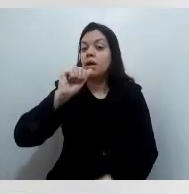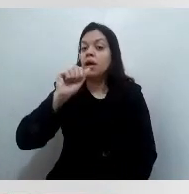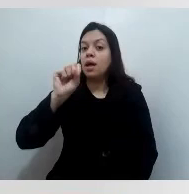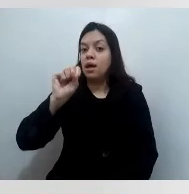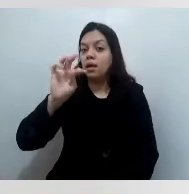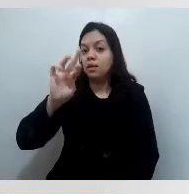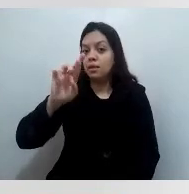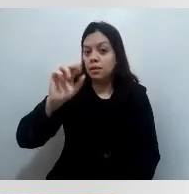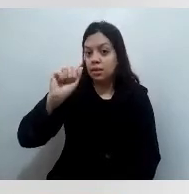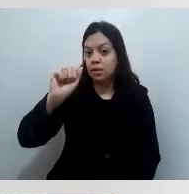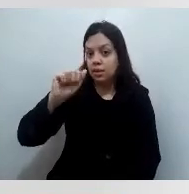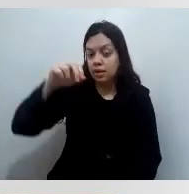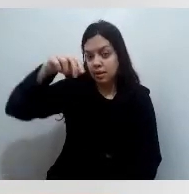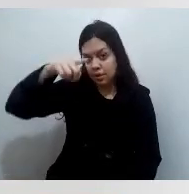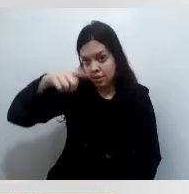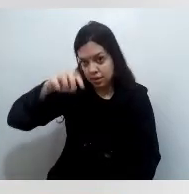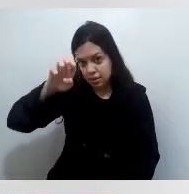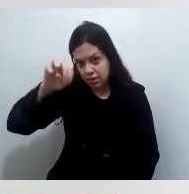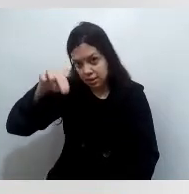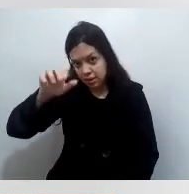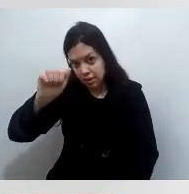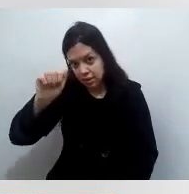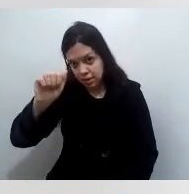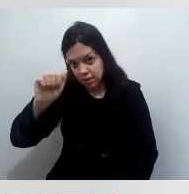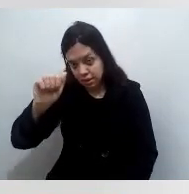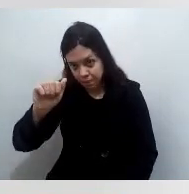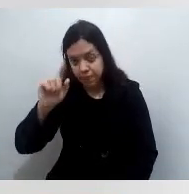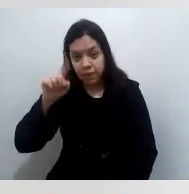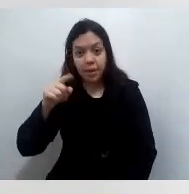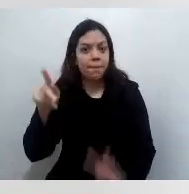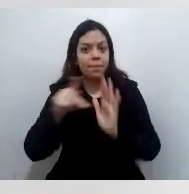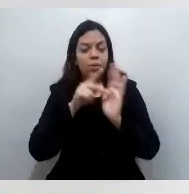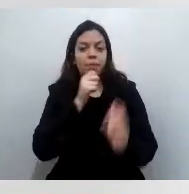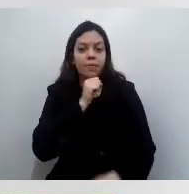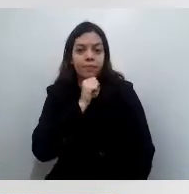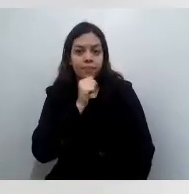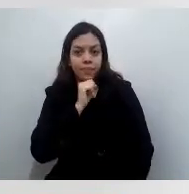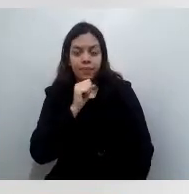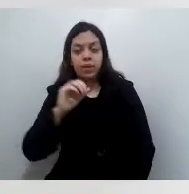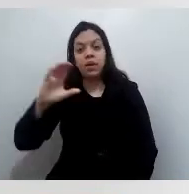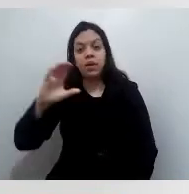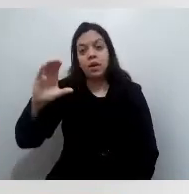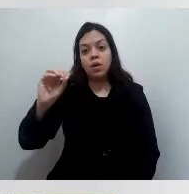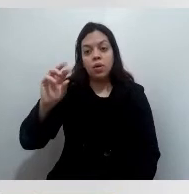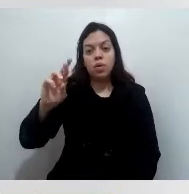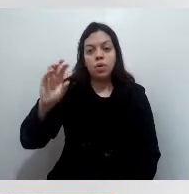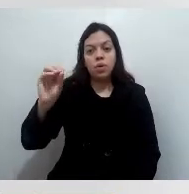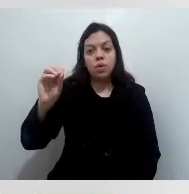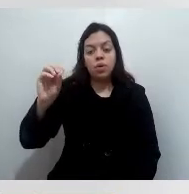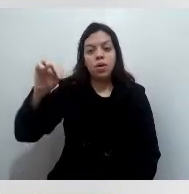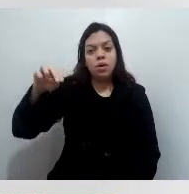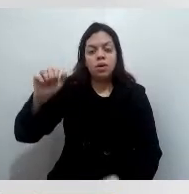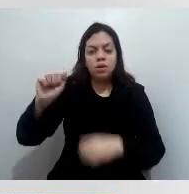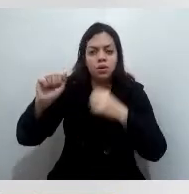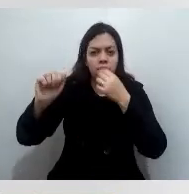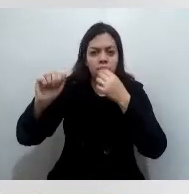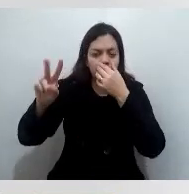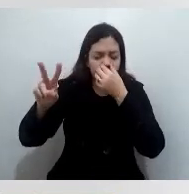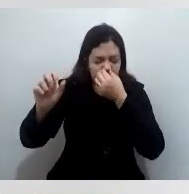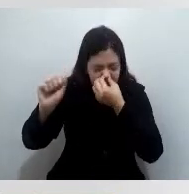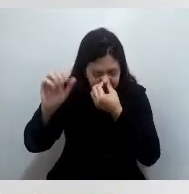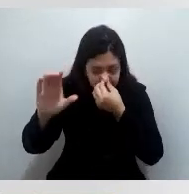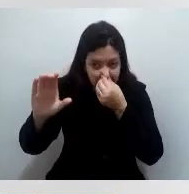65, 79 anos. E estamos recebendo a Coronavac, que a Sinovac, né, que é do